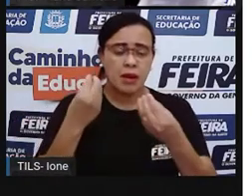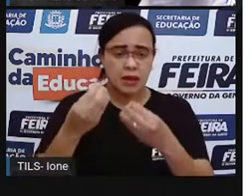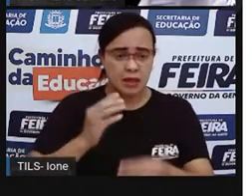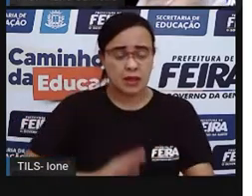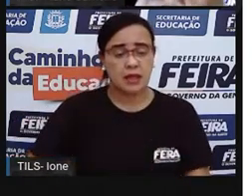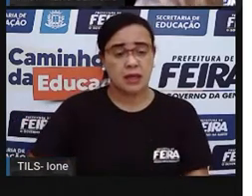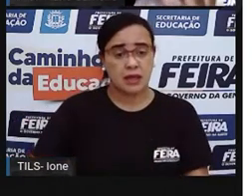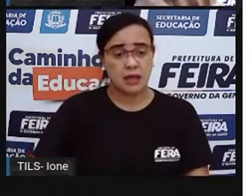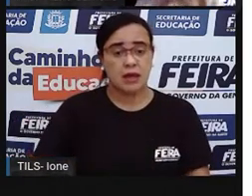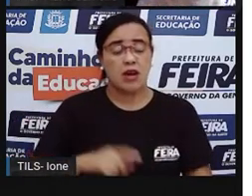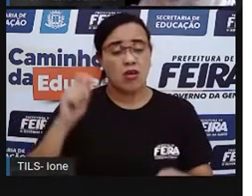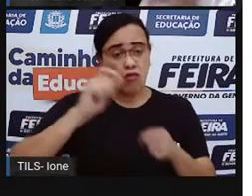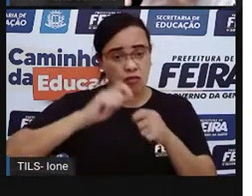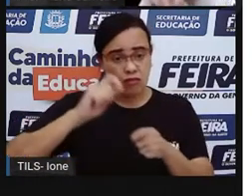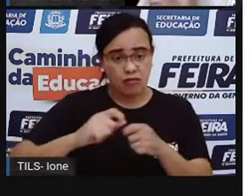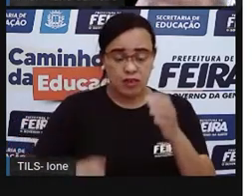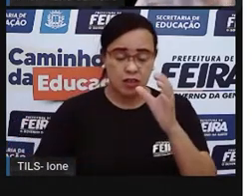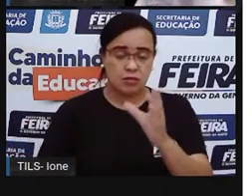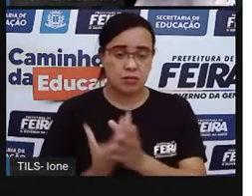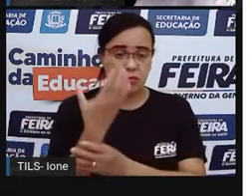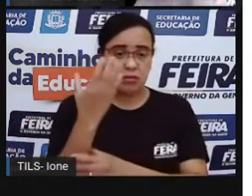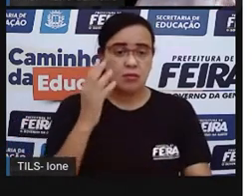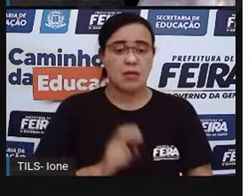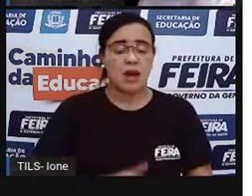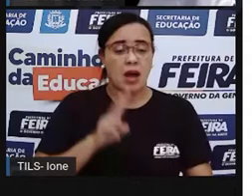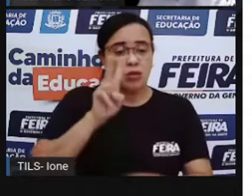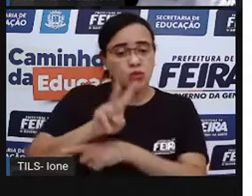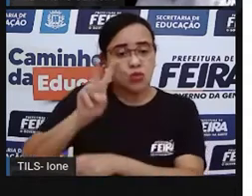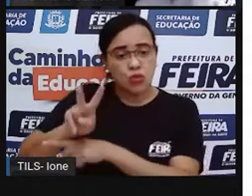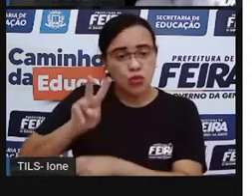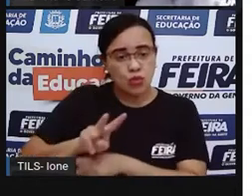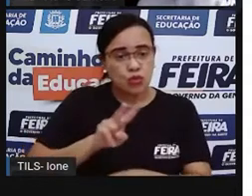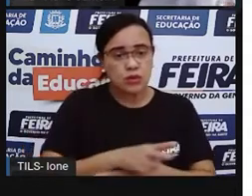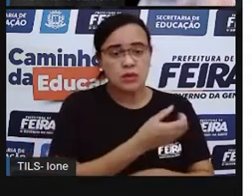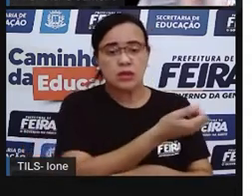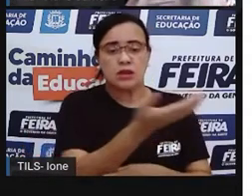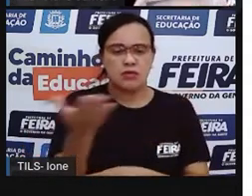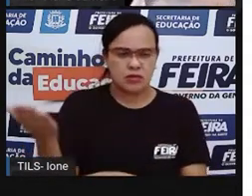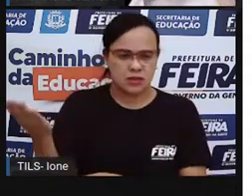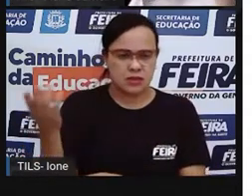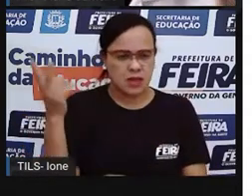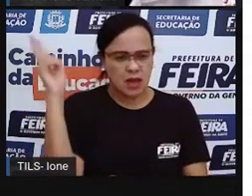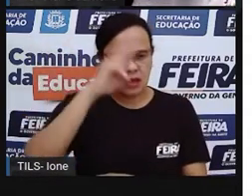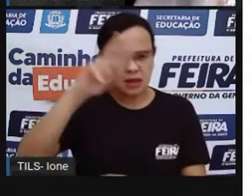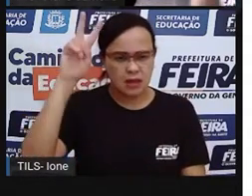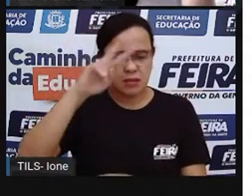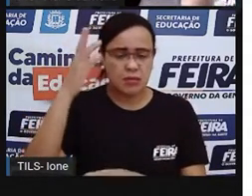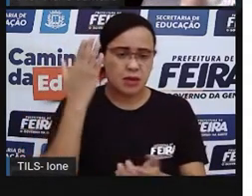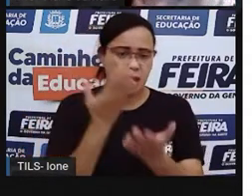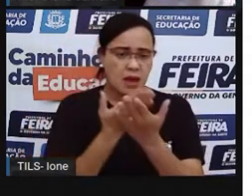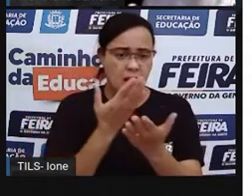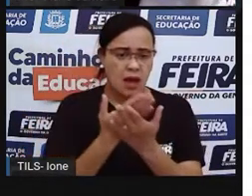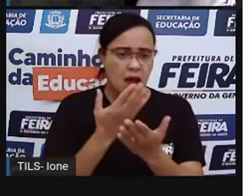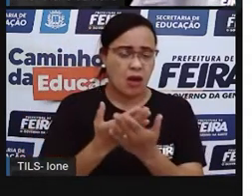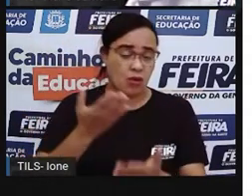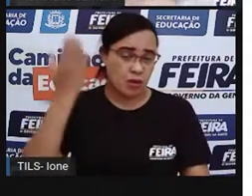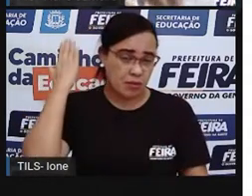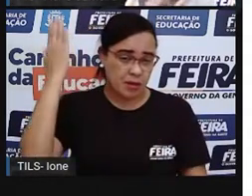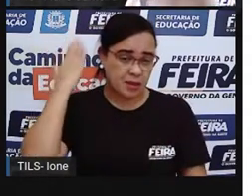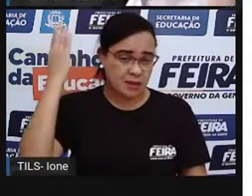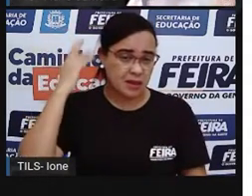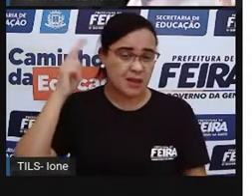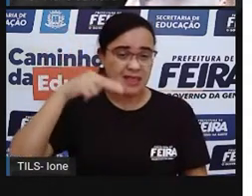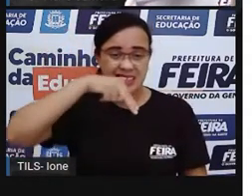daquela aula em que nós falamos, que eu trouxe para vocês aqui a turma da Mônica, né? Que franjinha, estava com o livro na mão?